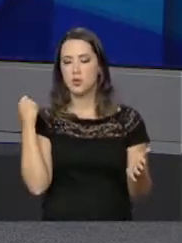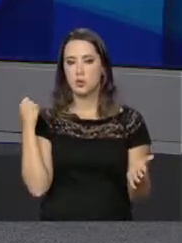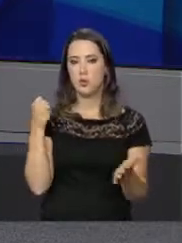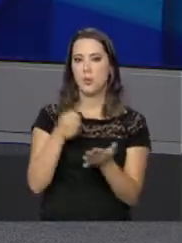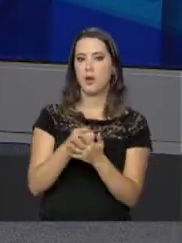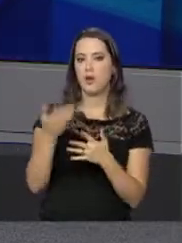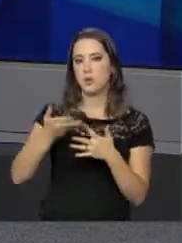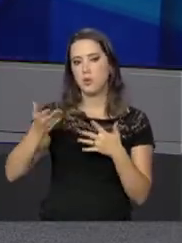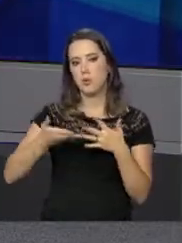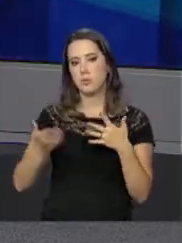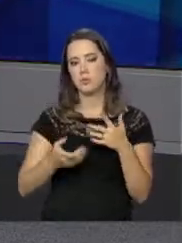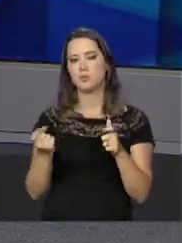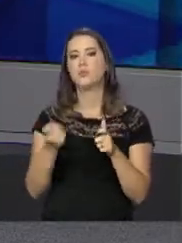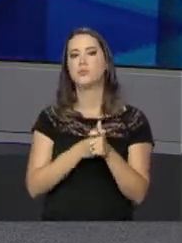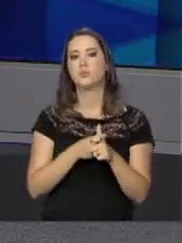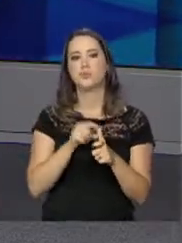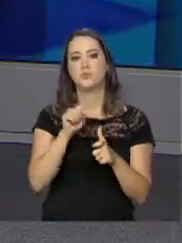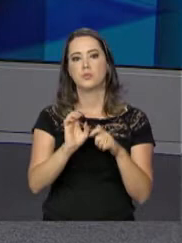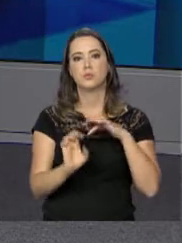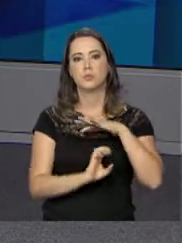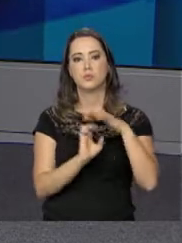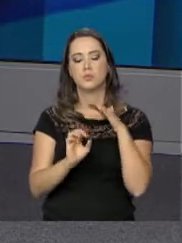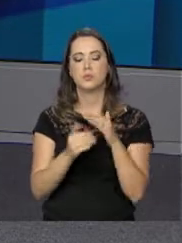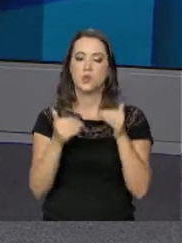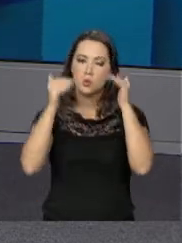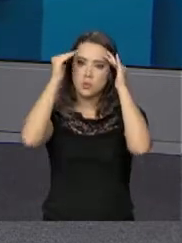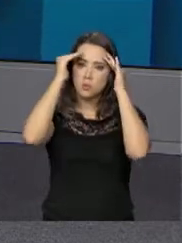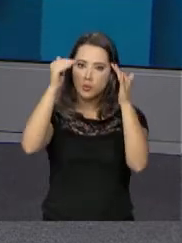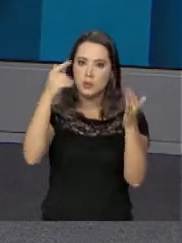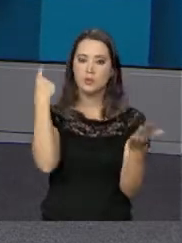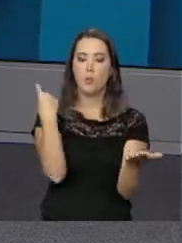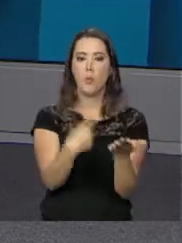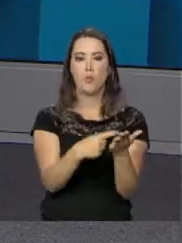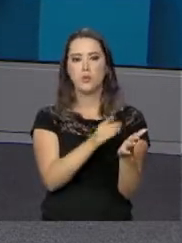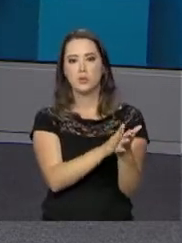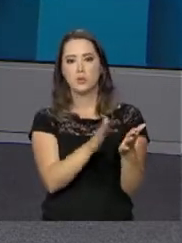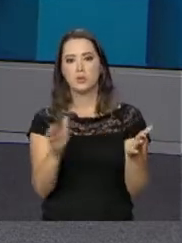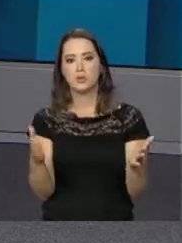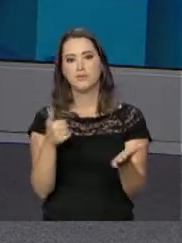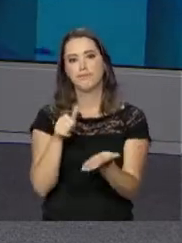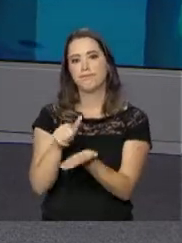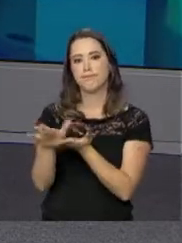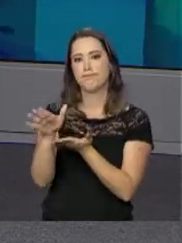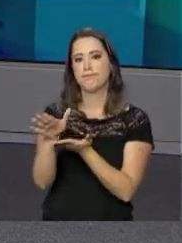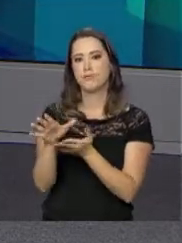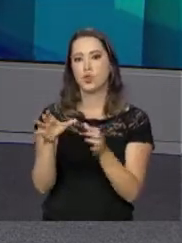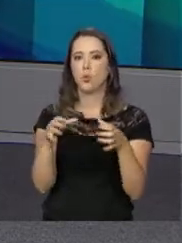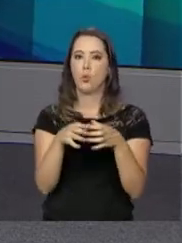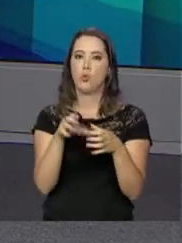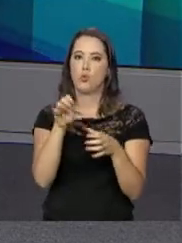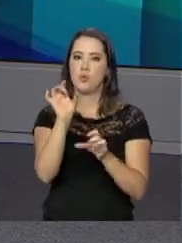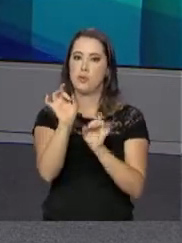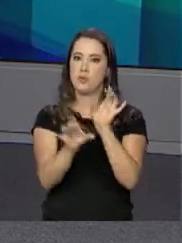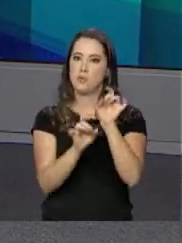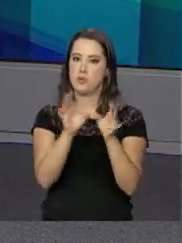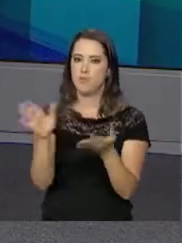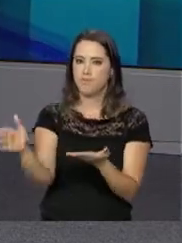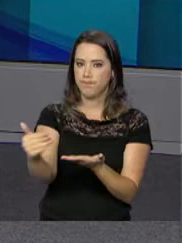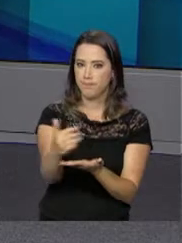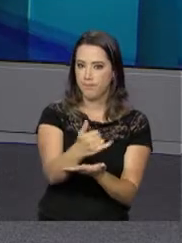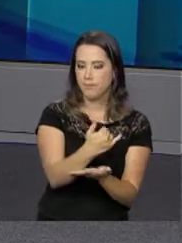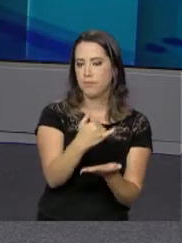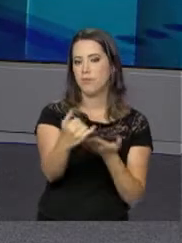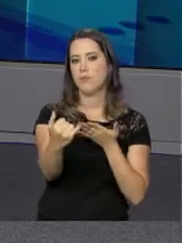pagamento ou parcelamento dos débitos. As empresas que não cumprirem os prazos serão excluídas do regime especial de